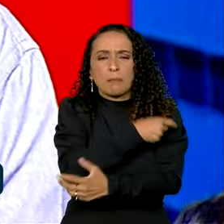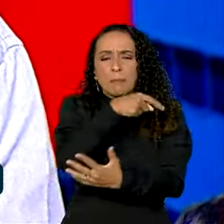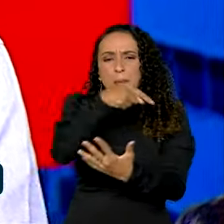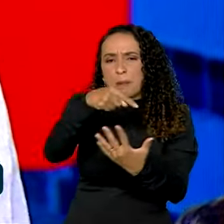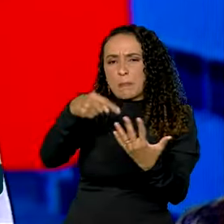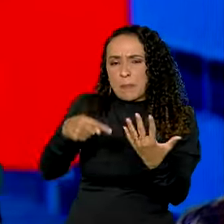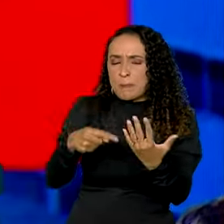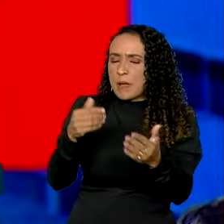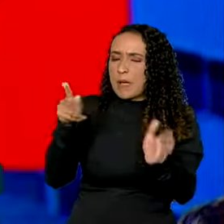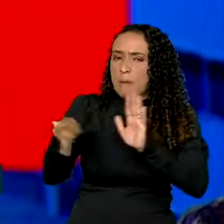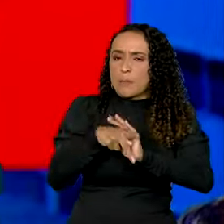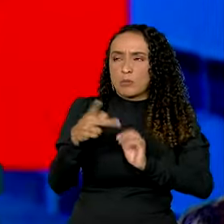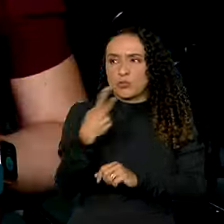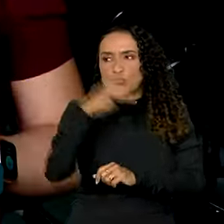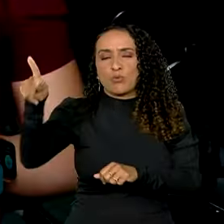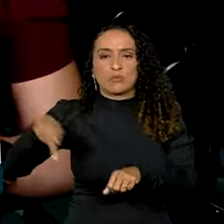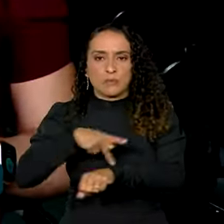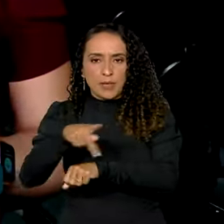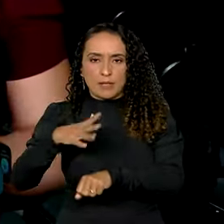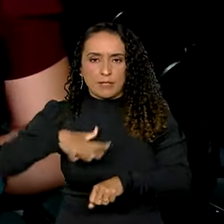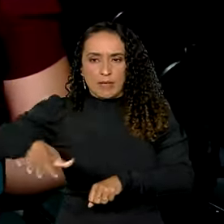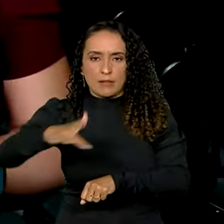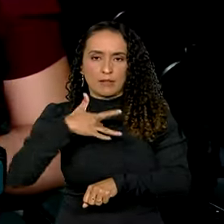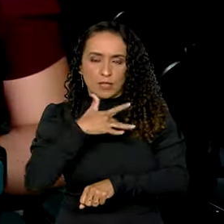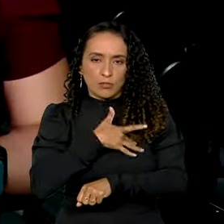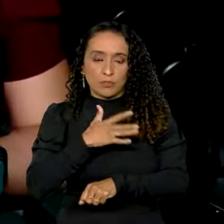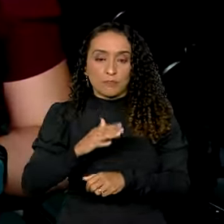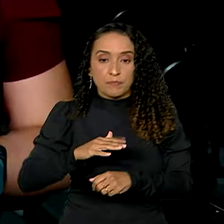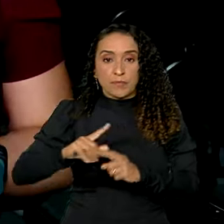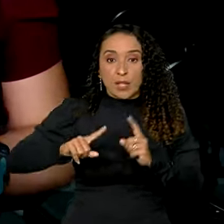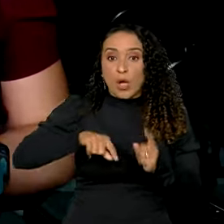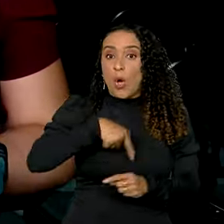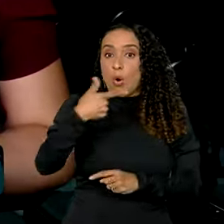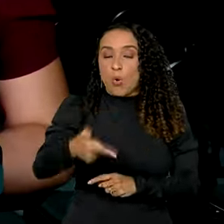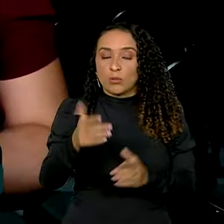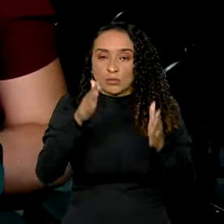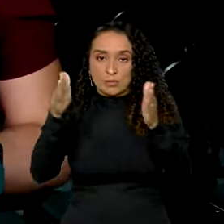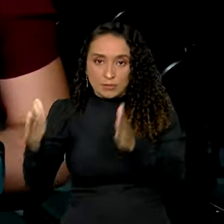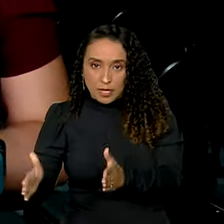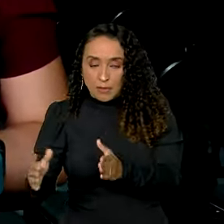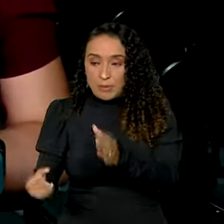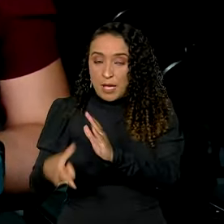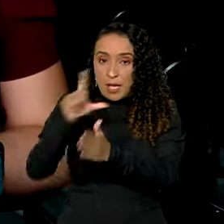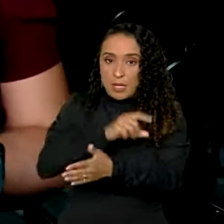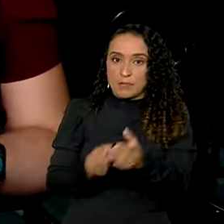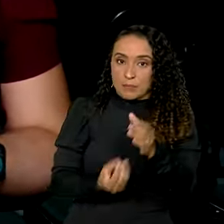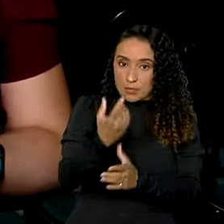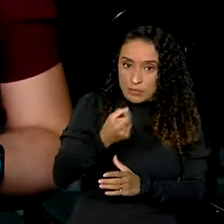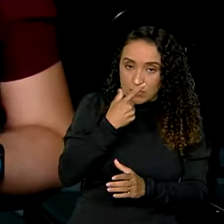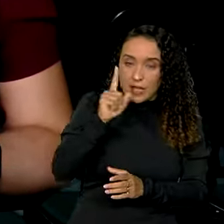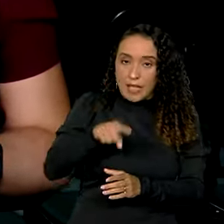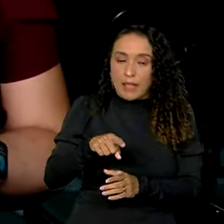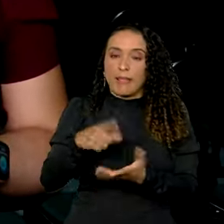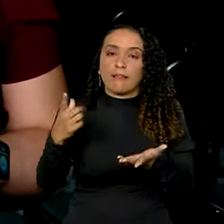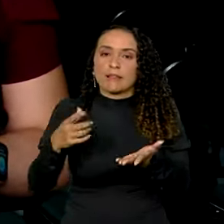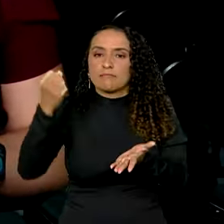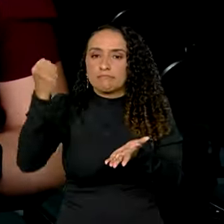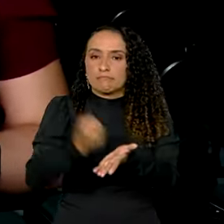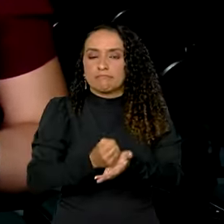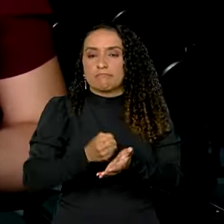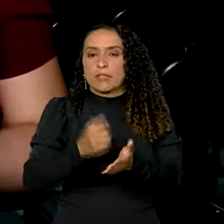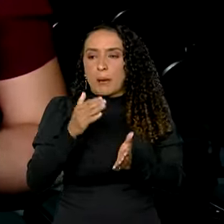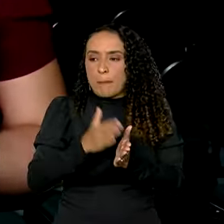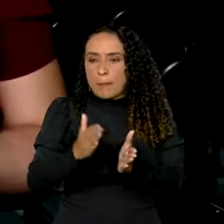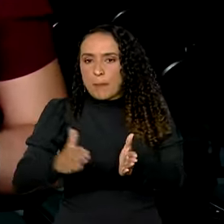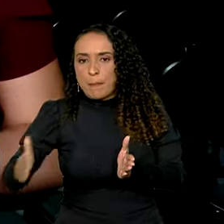produtos estrangeiros da saúde. A próxima etapa antes da produção dos medicamentos é a validação dos processos e